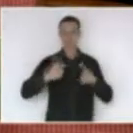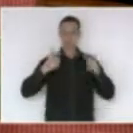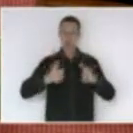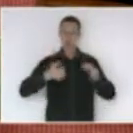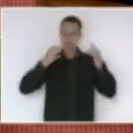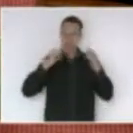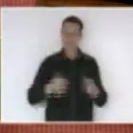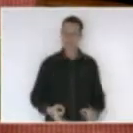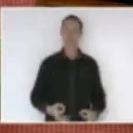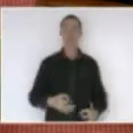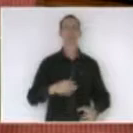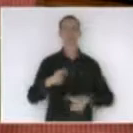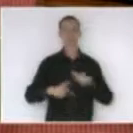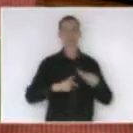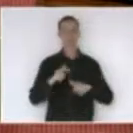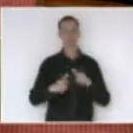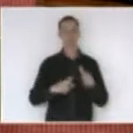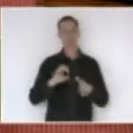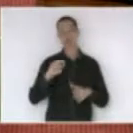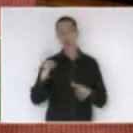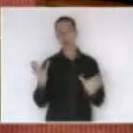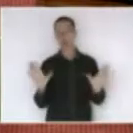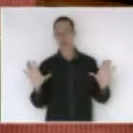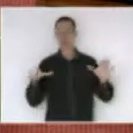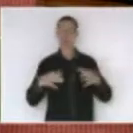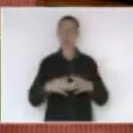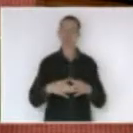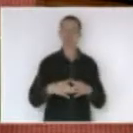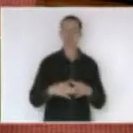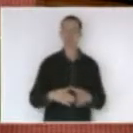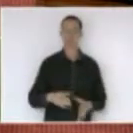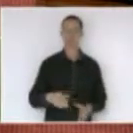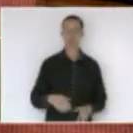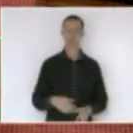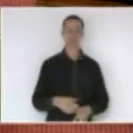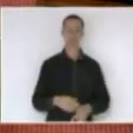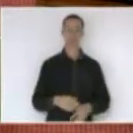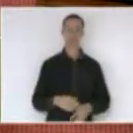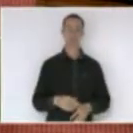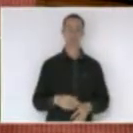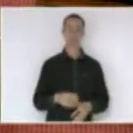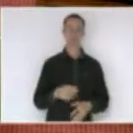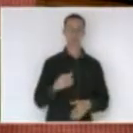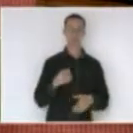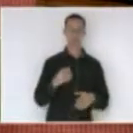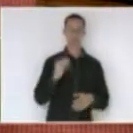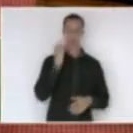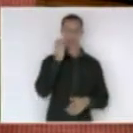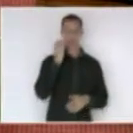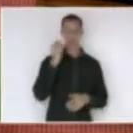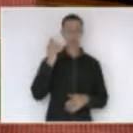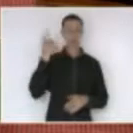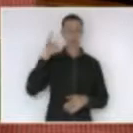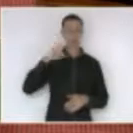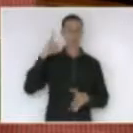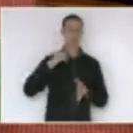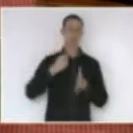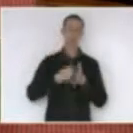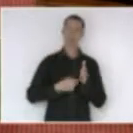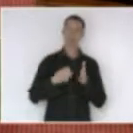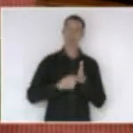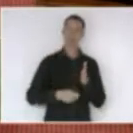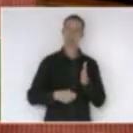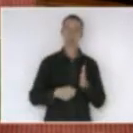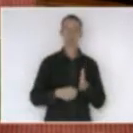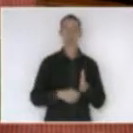para poder se agrupar e para conseguir buscar aí as suas conquistas e trabalhar também pelas suas